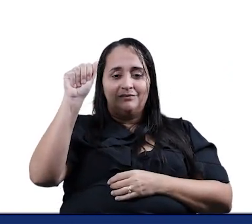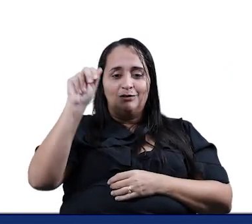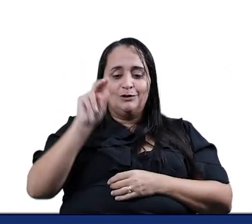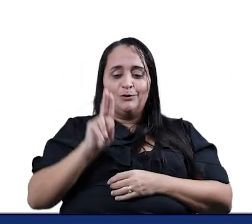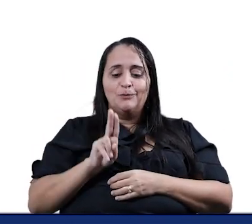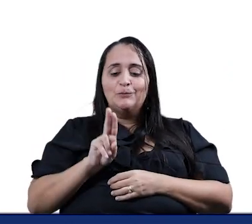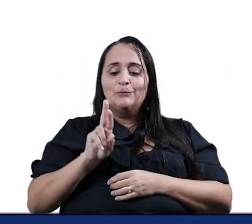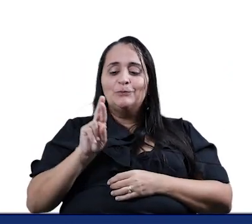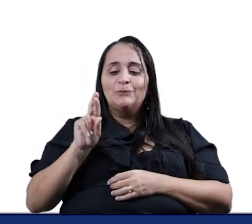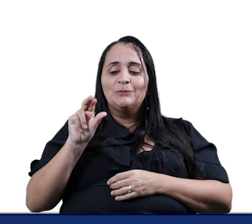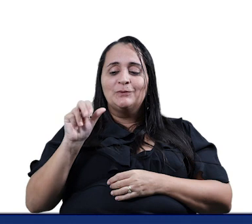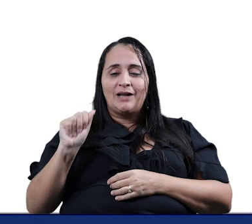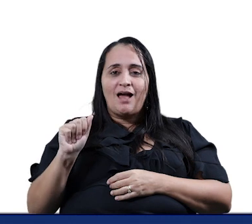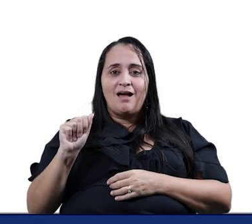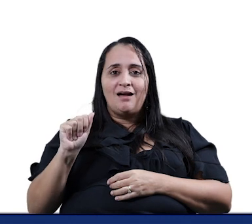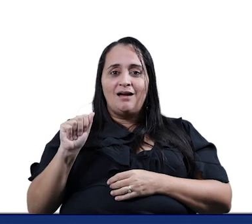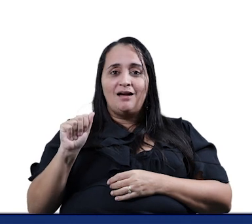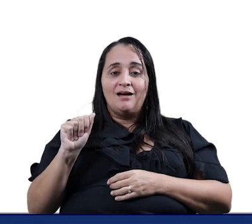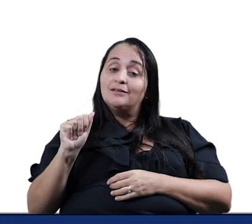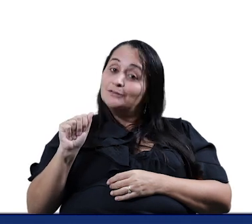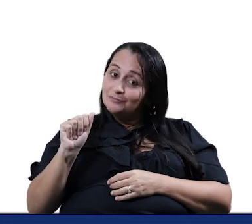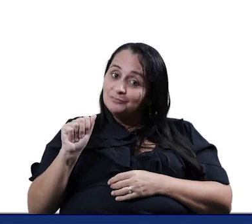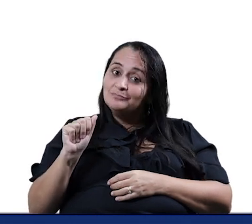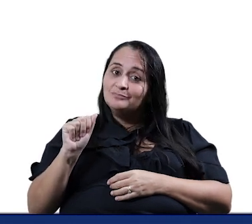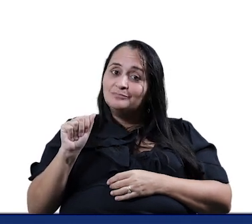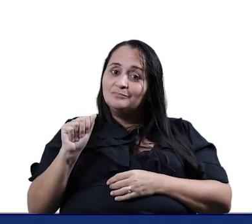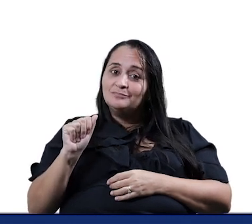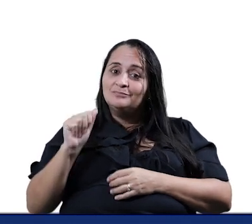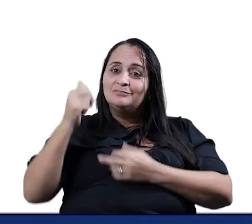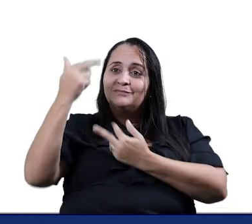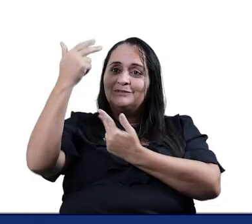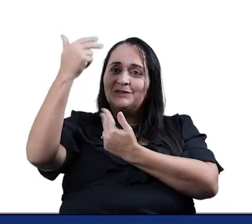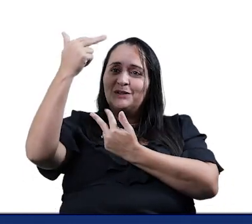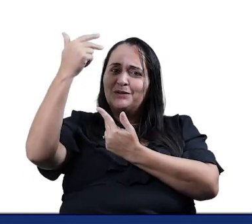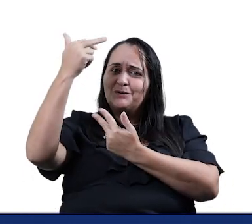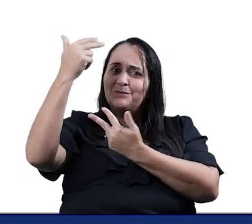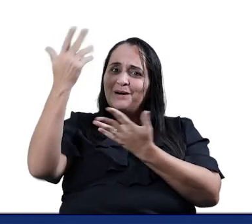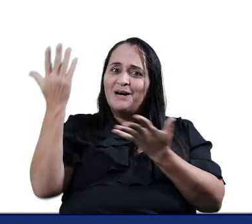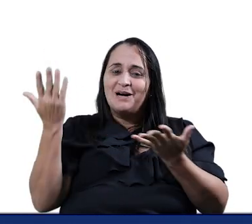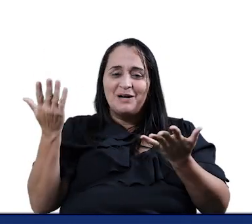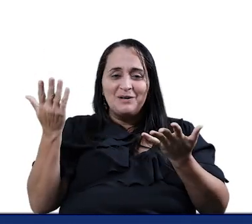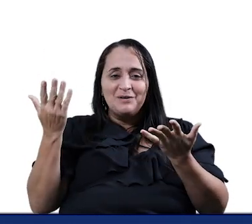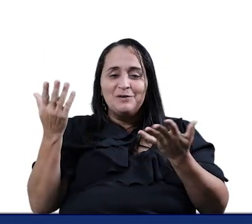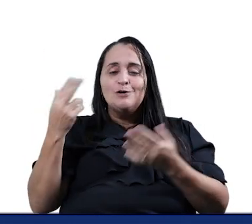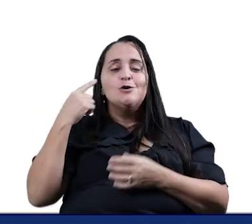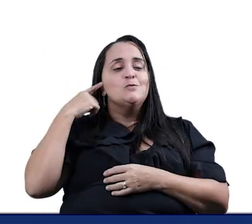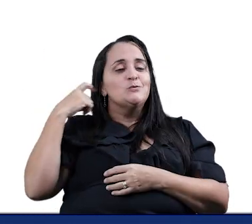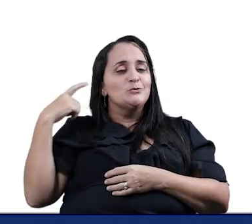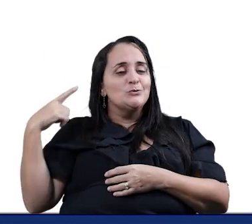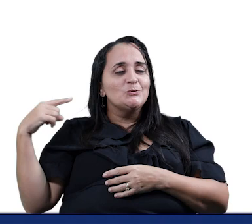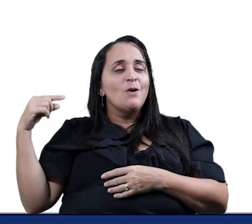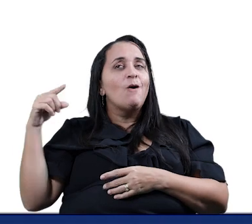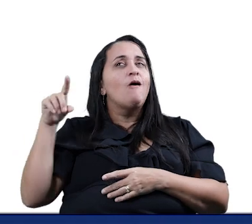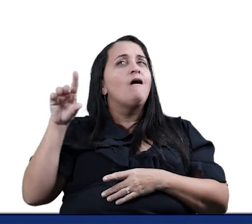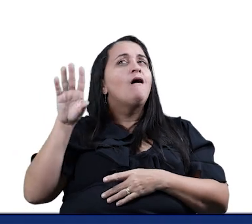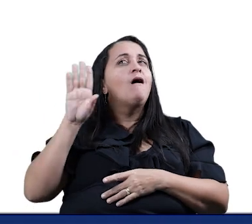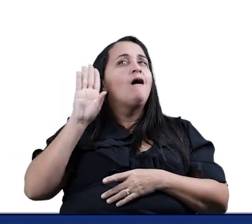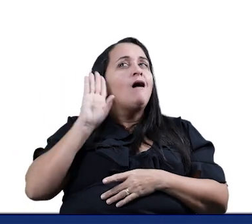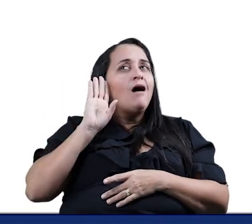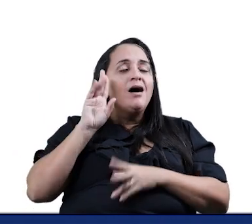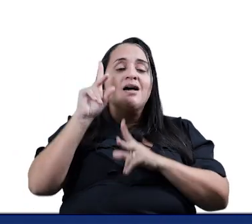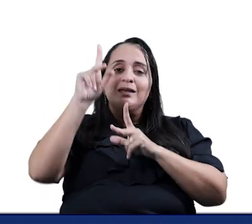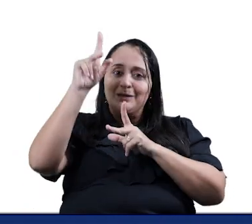Separamos aqui Ura De formatura E ura